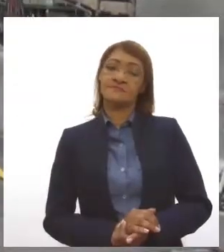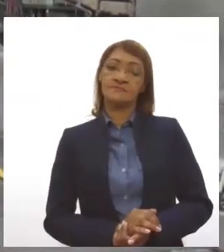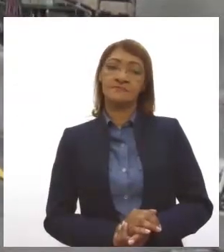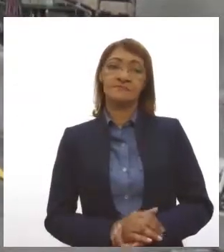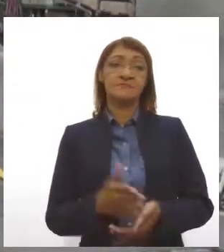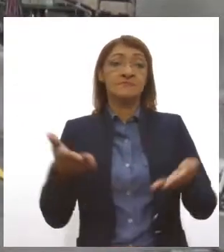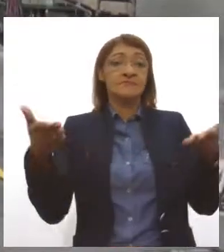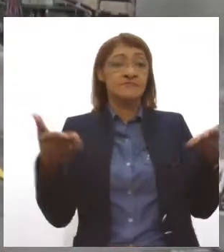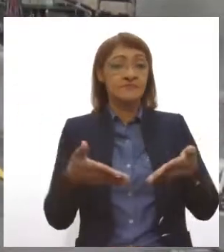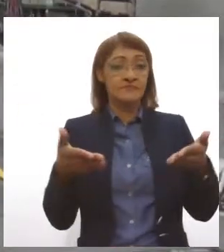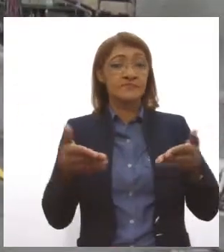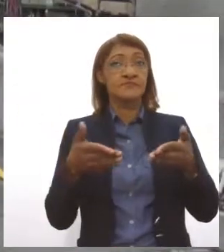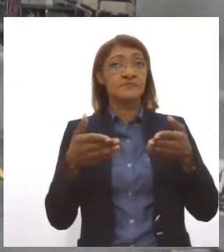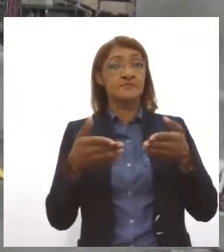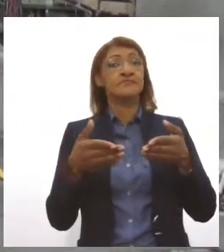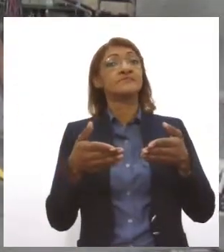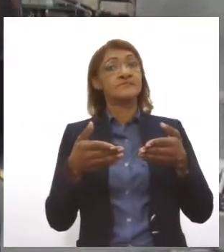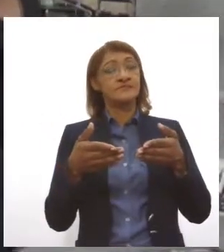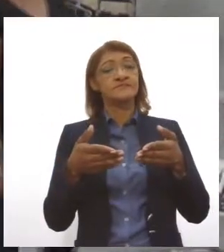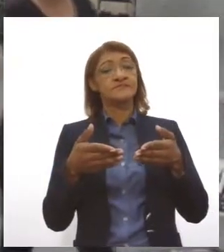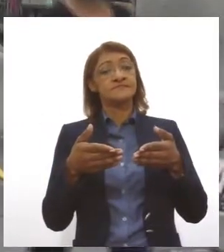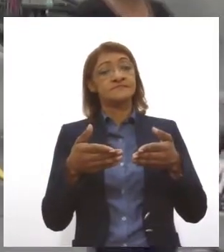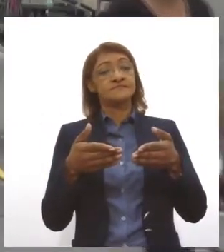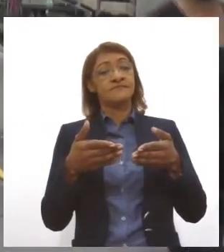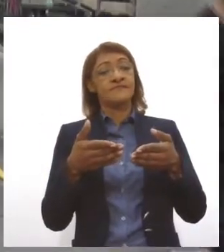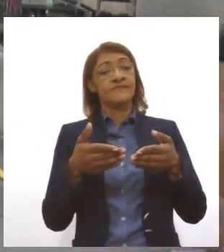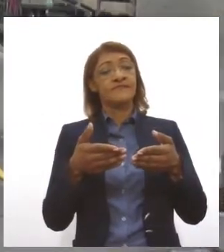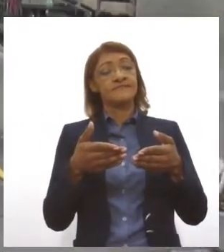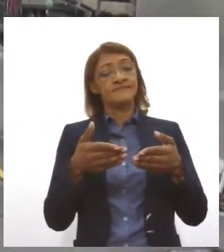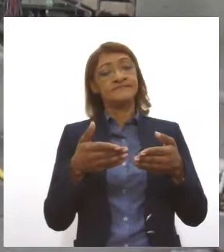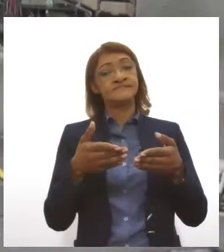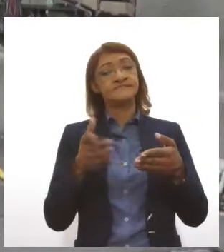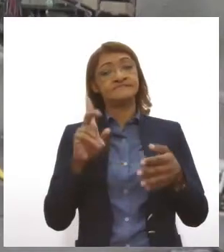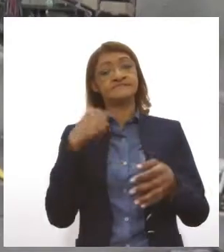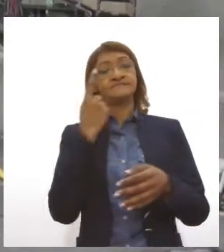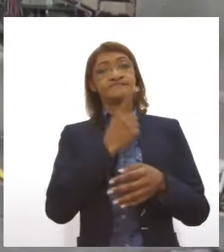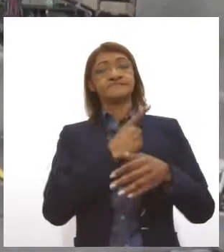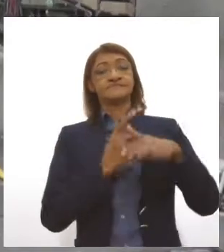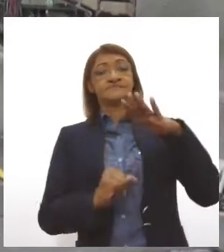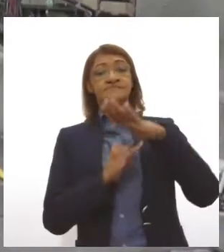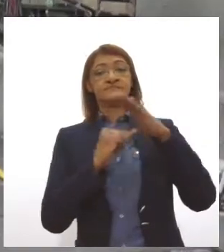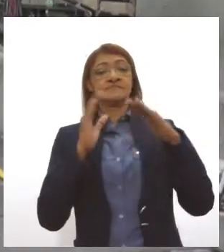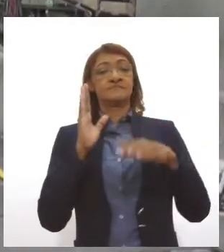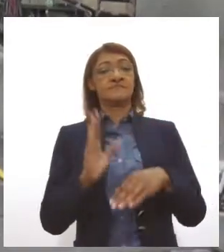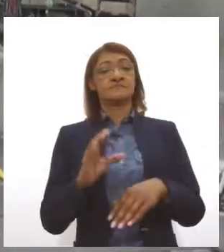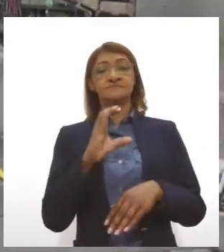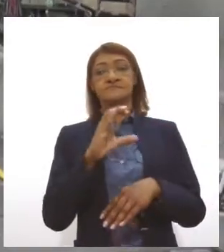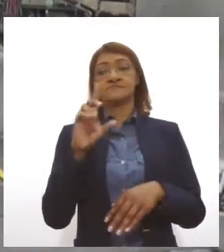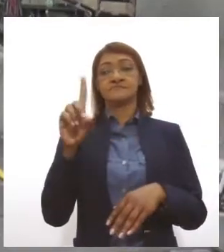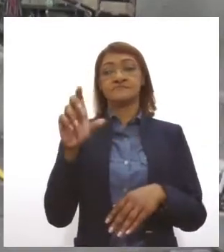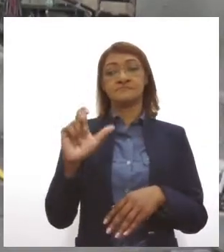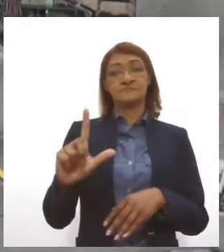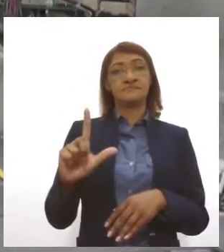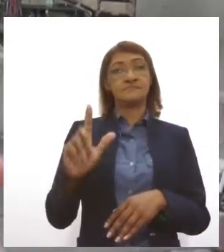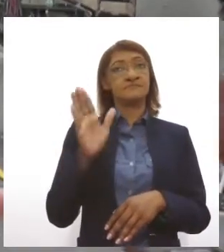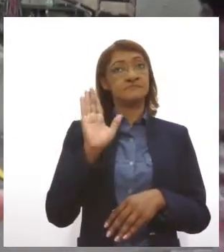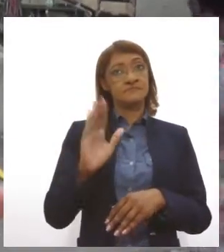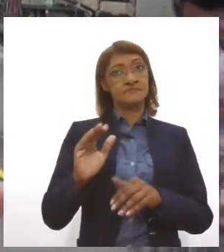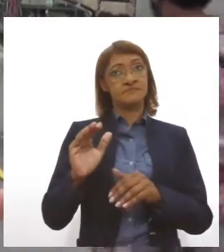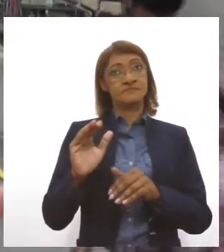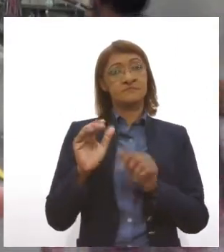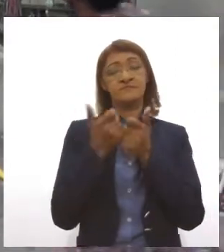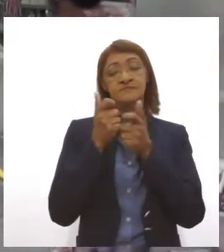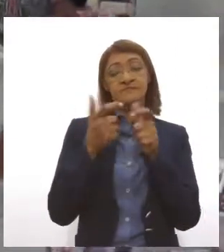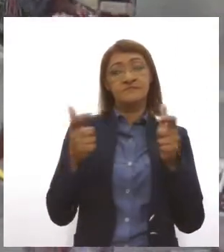estamos apontado pelo nosso Instituto da CNDL, uma expectativa nacional de um crescimento de 2,5% a